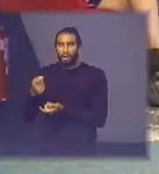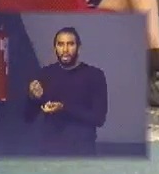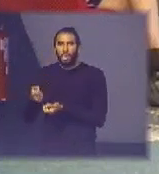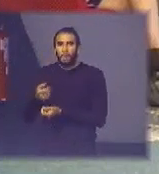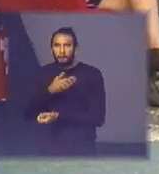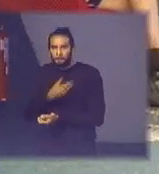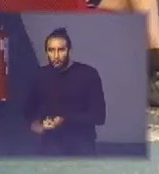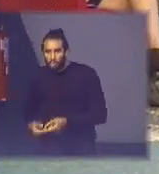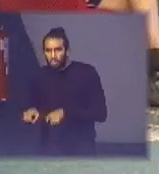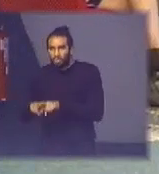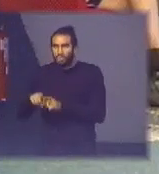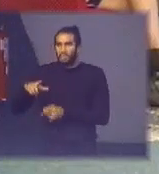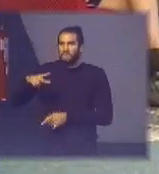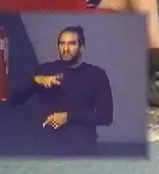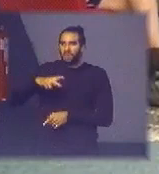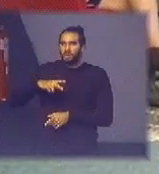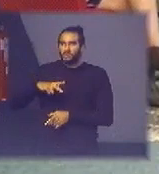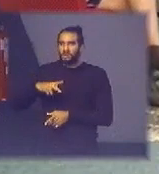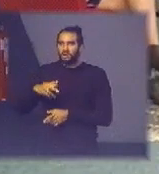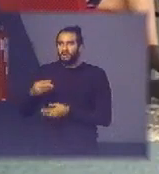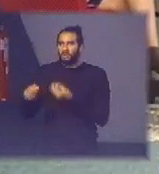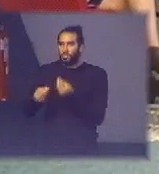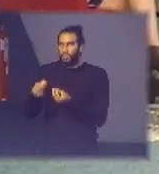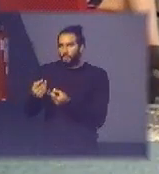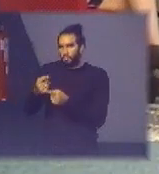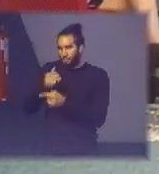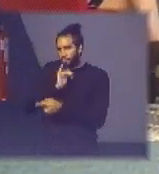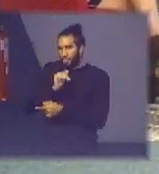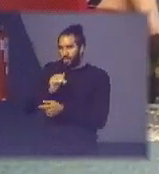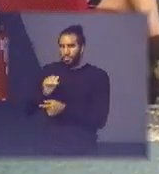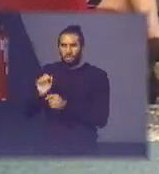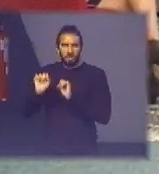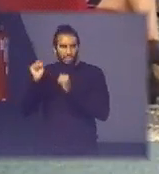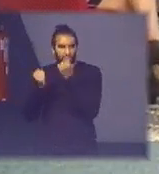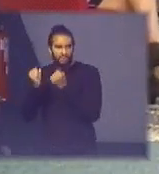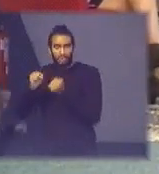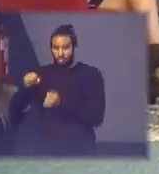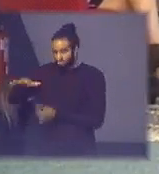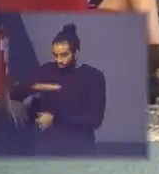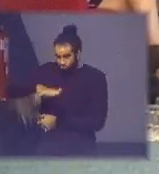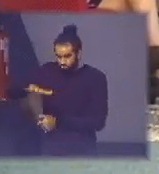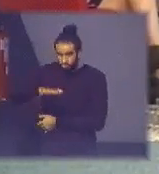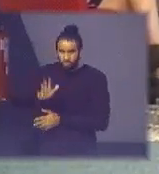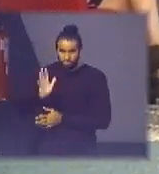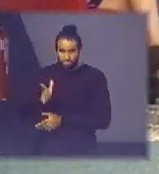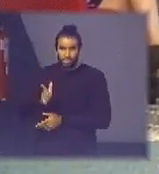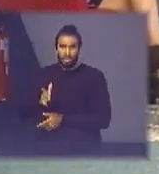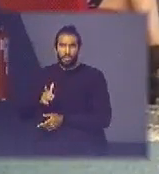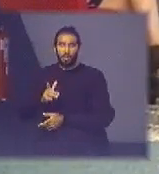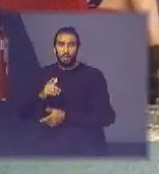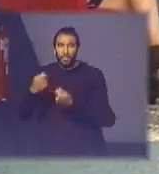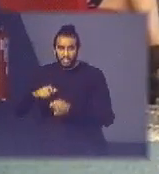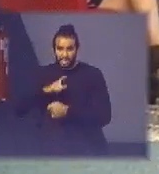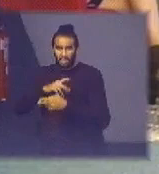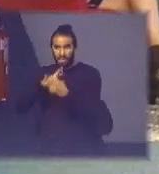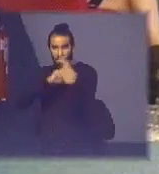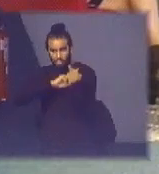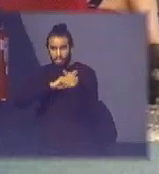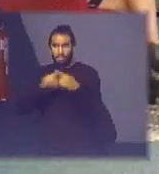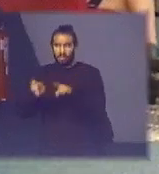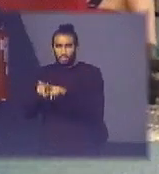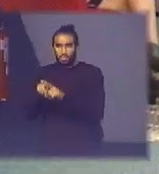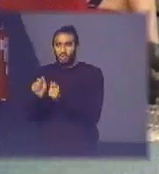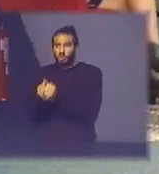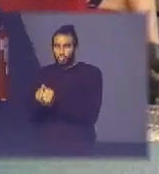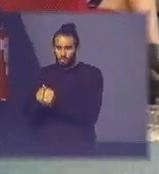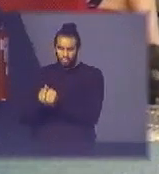é um papel privado então é o fabricante toda a rede na logística reversa tem que ter essa responsabilidade porque